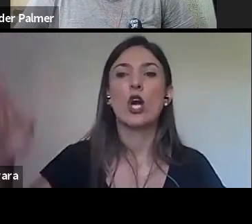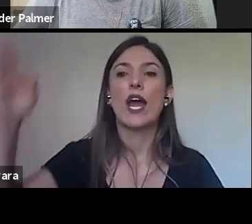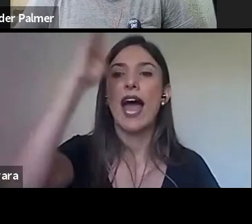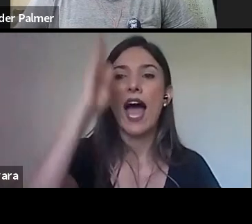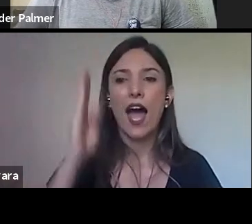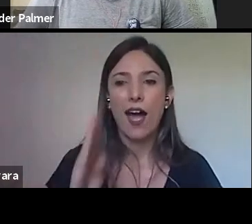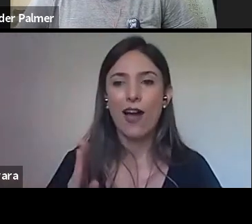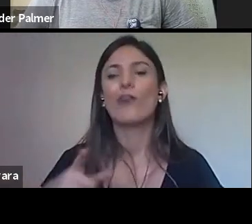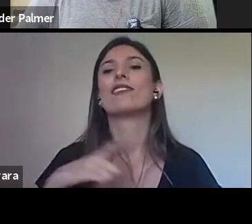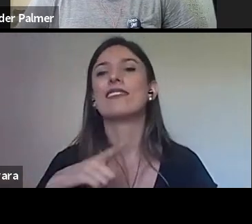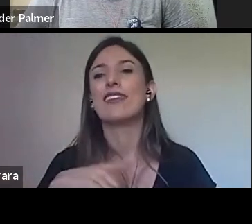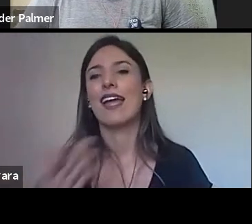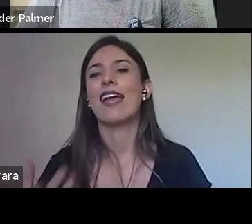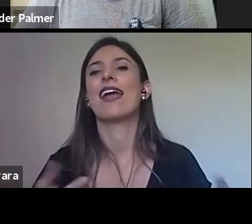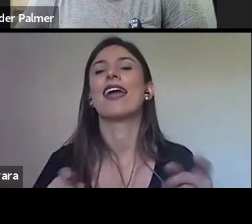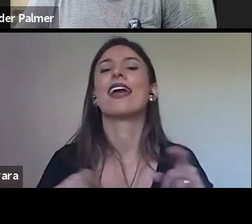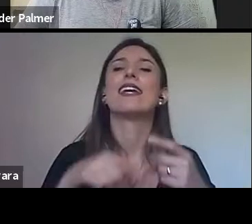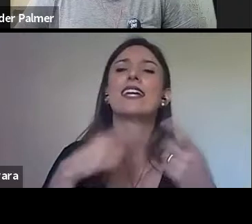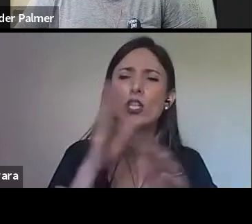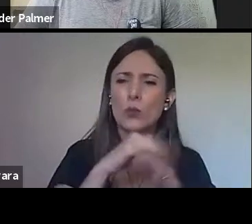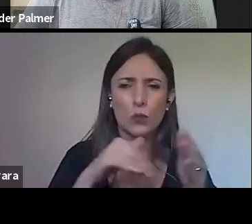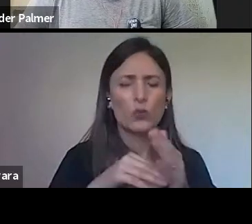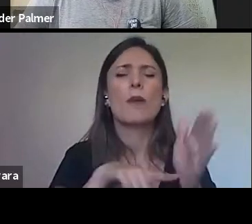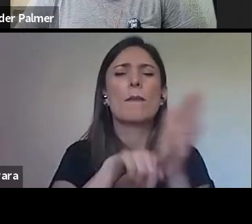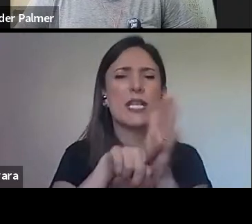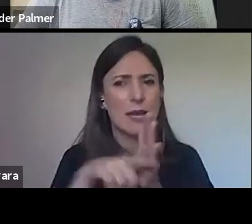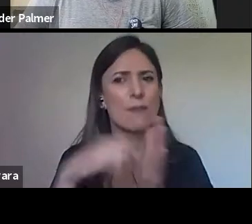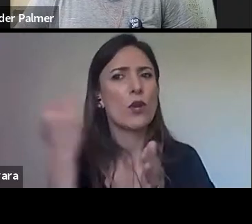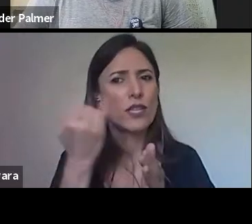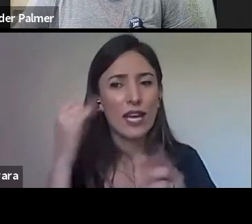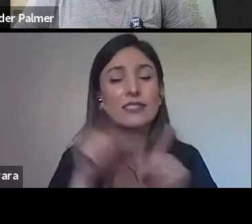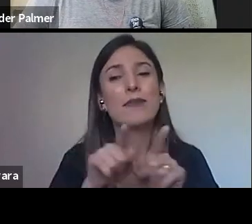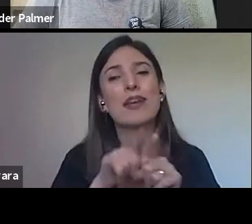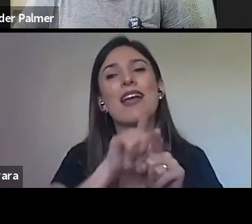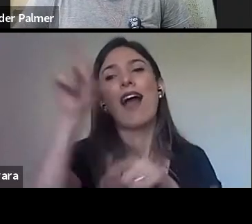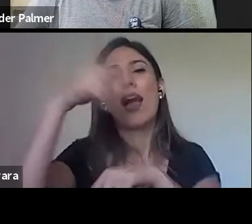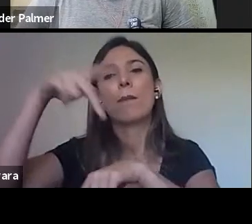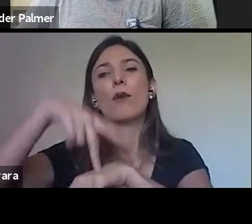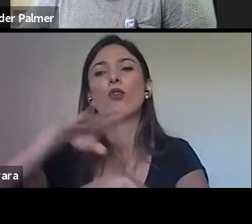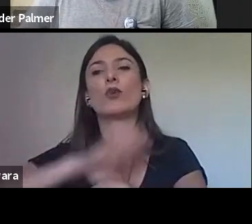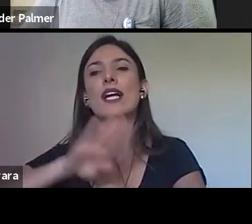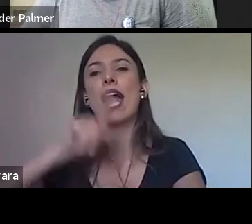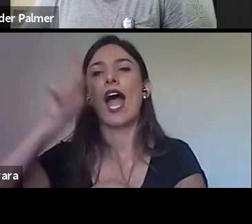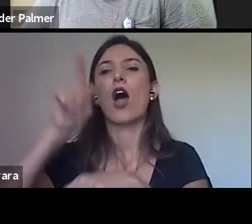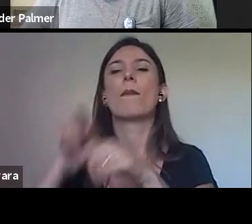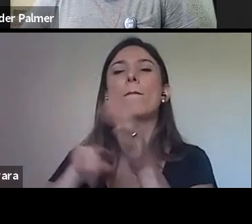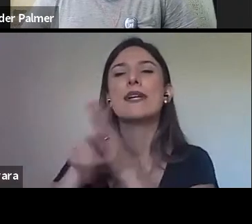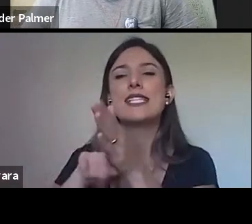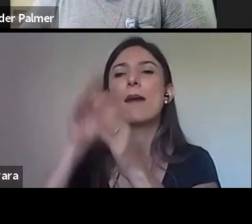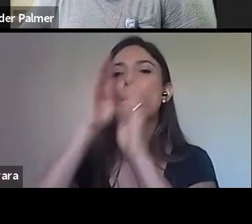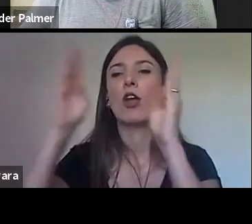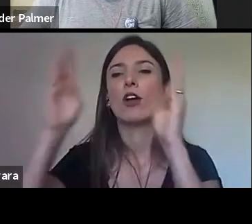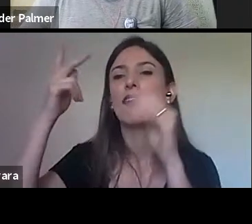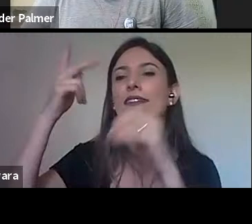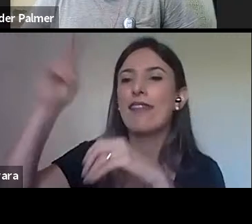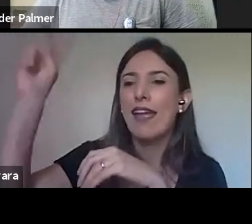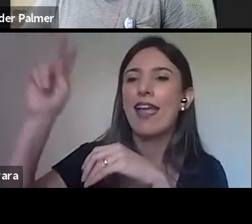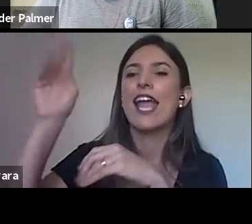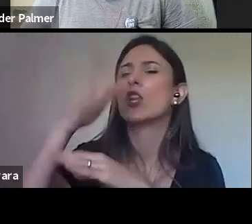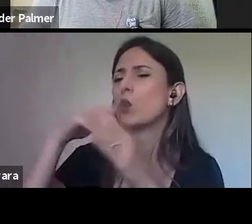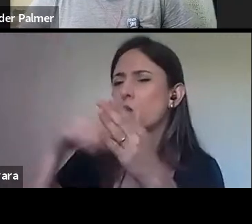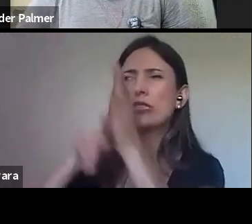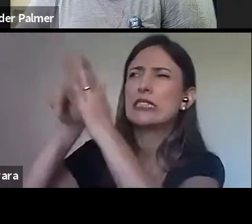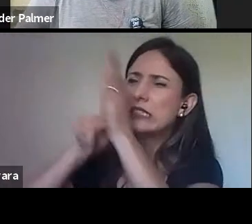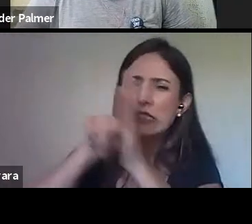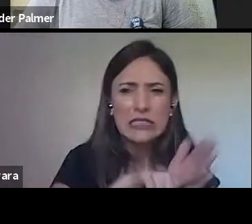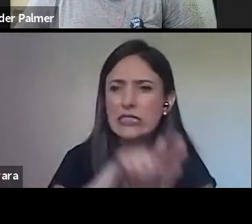pela Biblioteca Nacional de Portugal, mas também pensar nas fontes que foram digitalizadas localmente. Então, e é o que eu estou fazendo